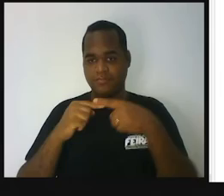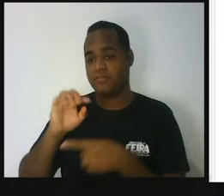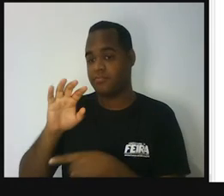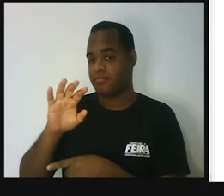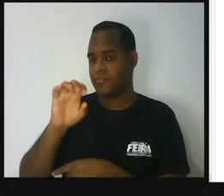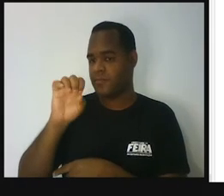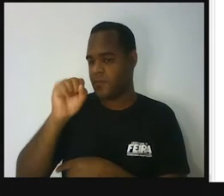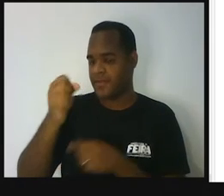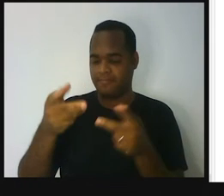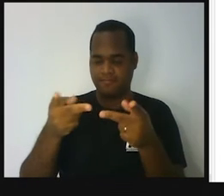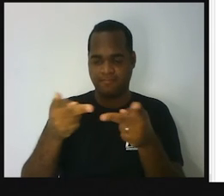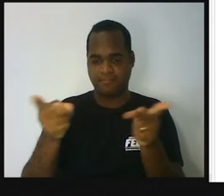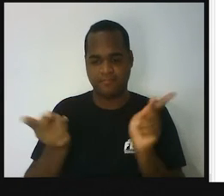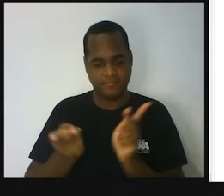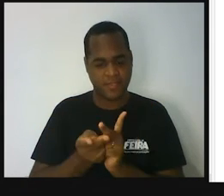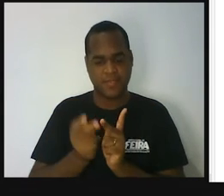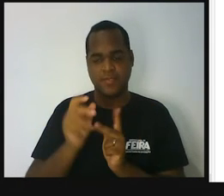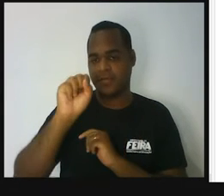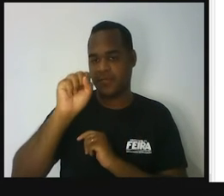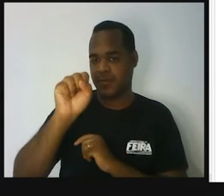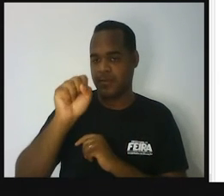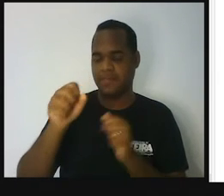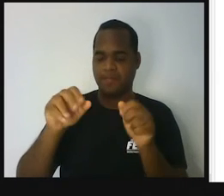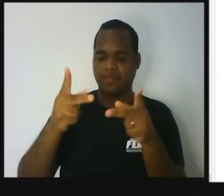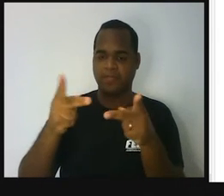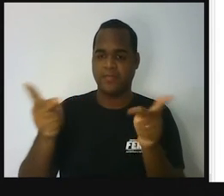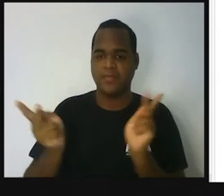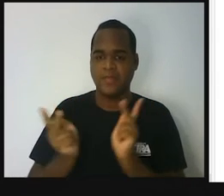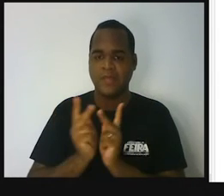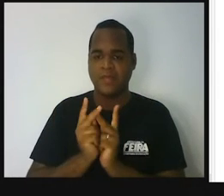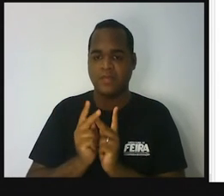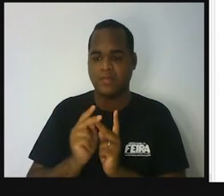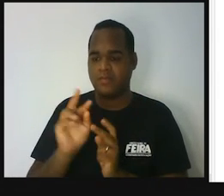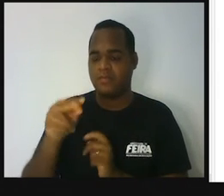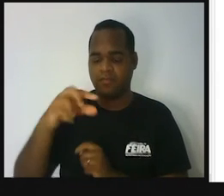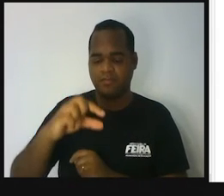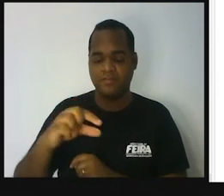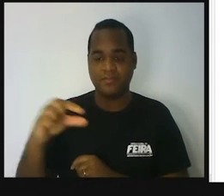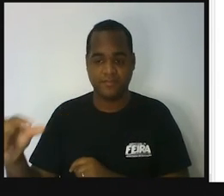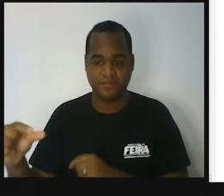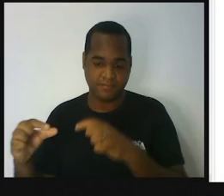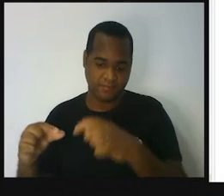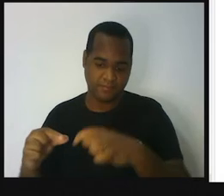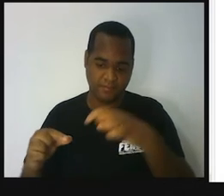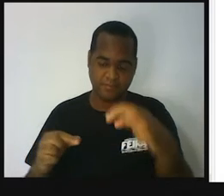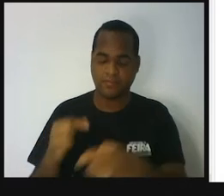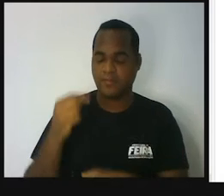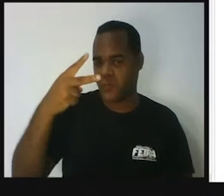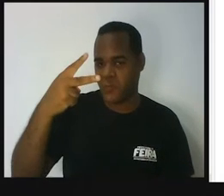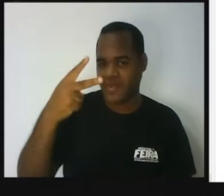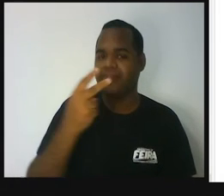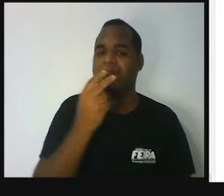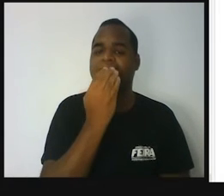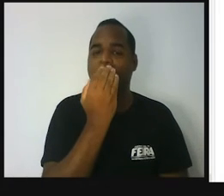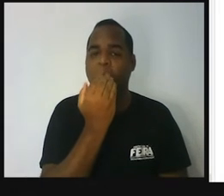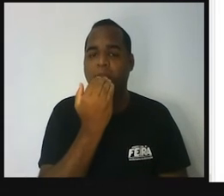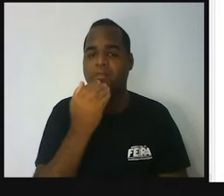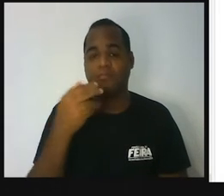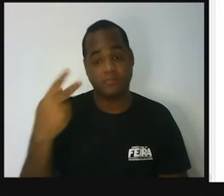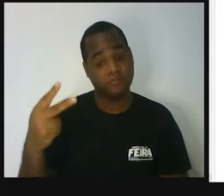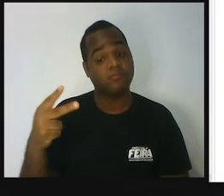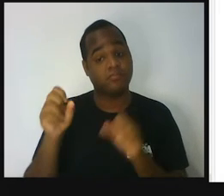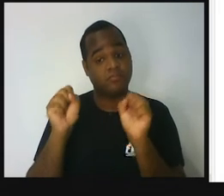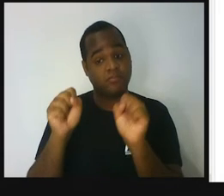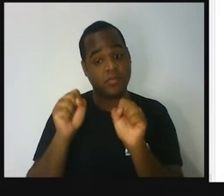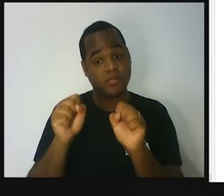pedaços. Desses oito pedaços, você come dois pedaços. A gente consegue montar uma fração com